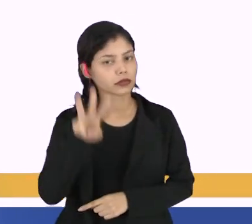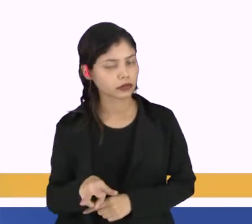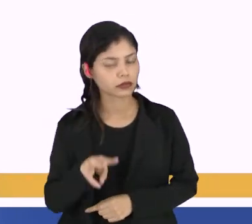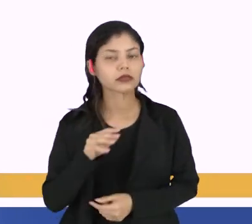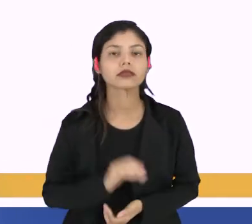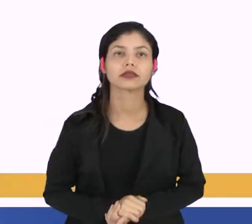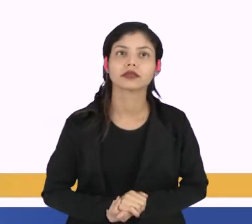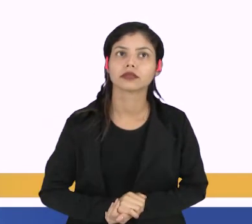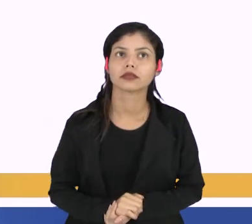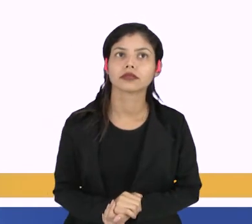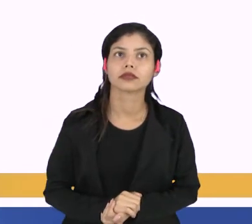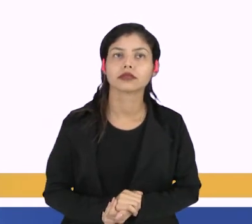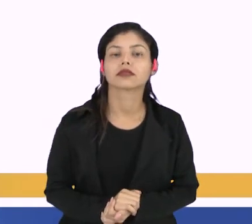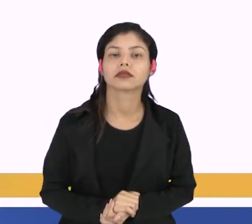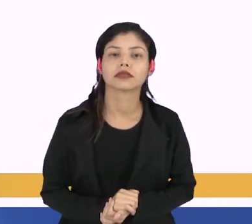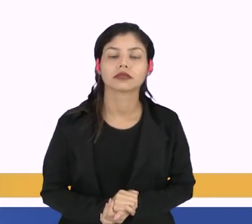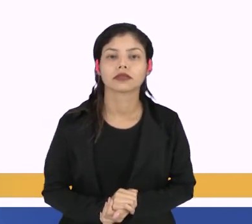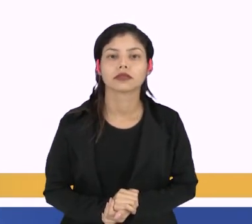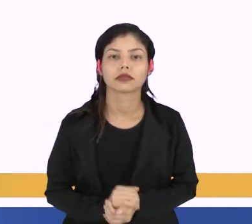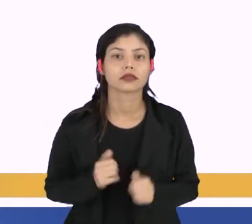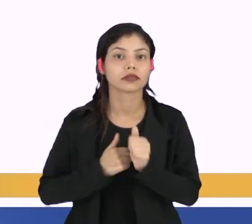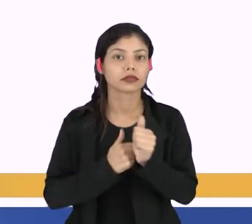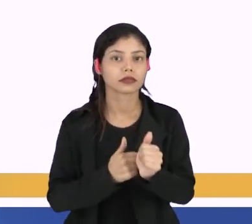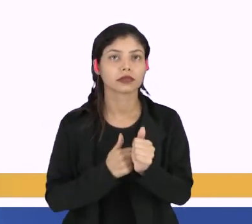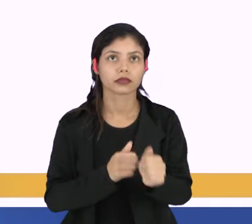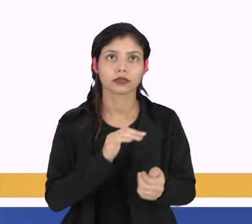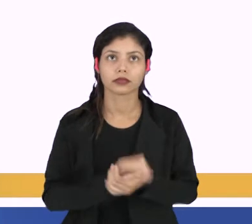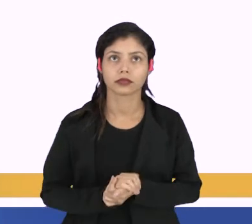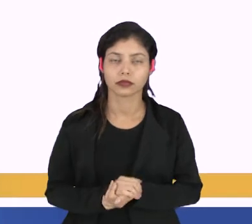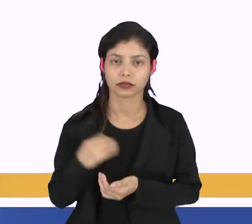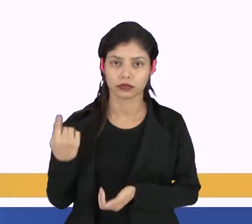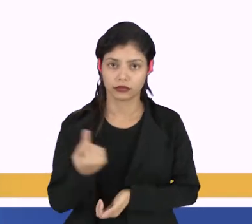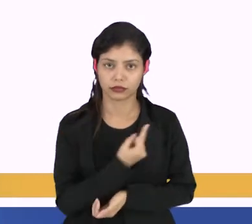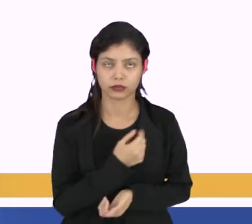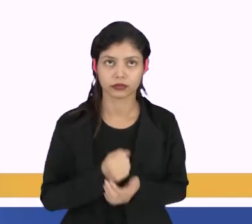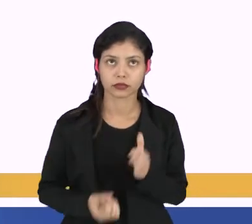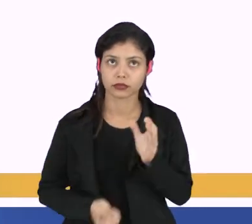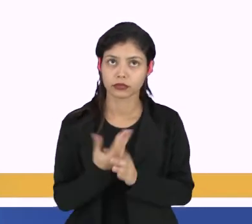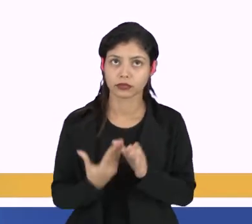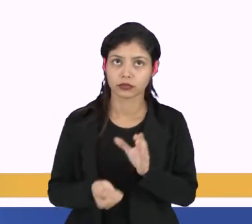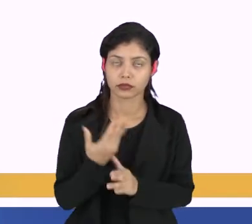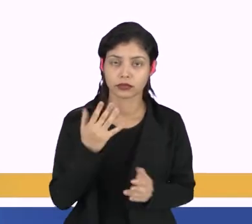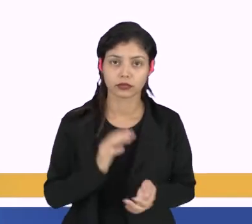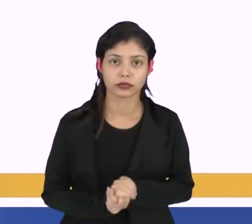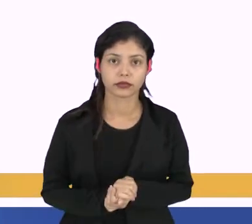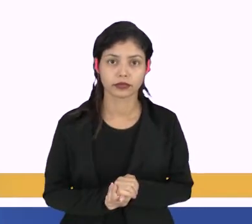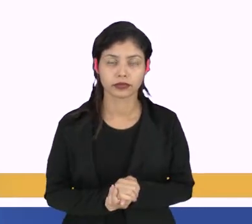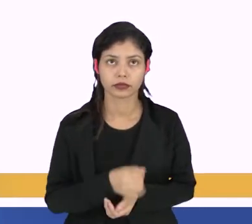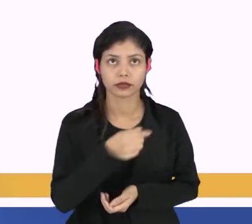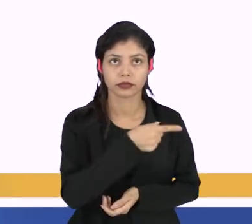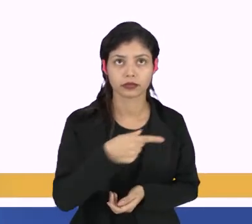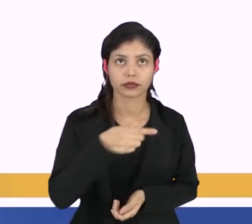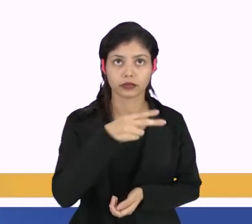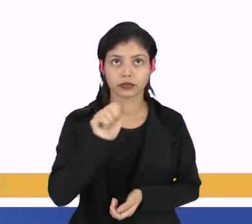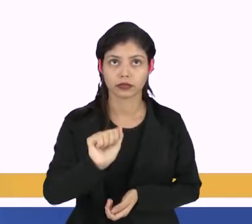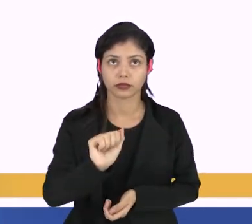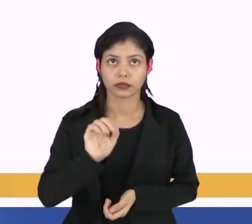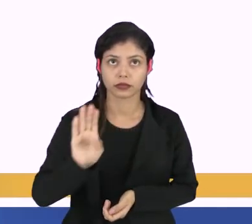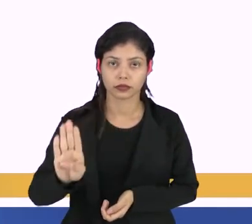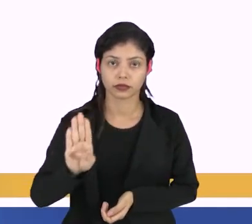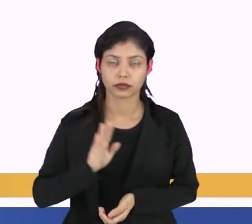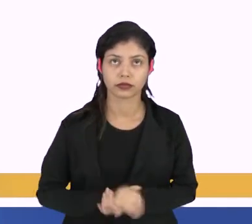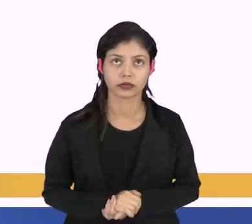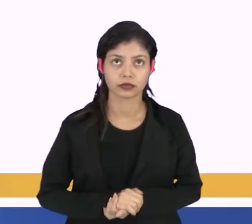matrizes. Então acompanhe comigo a definição. O produto das matrizes A e B